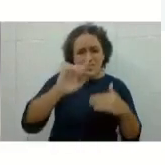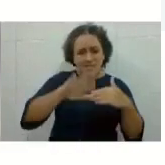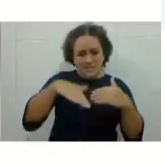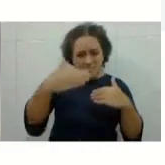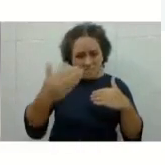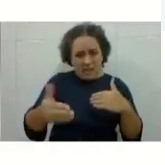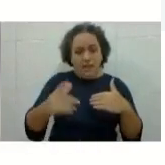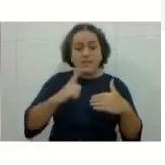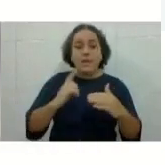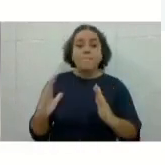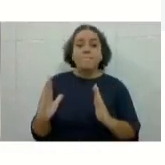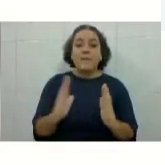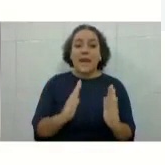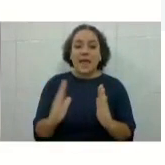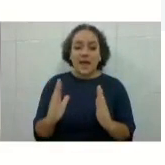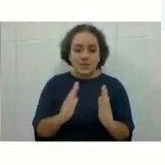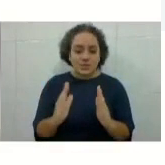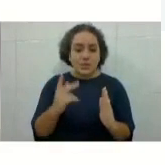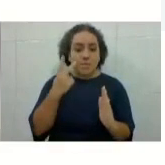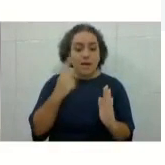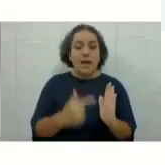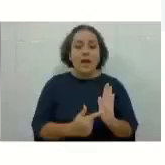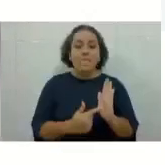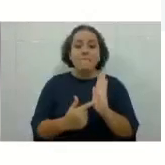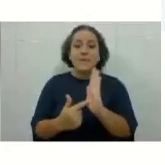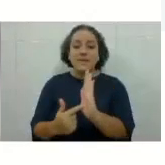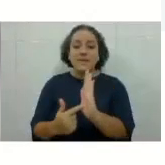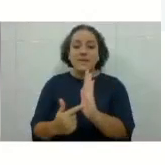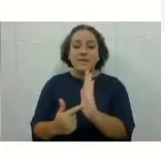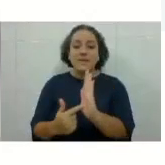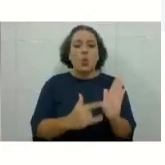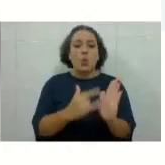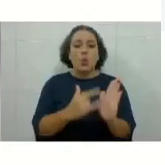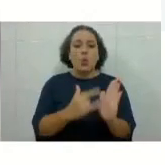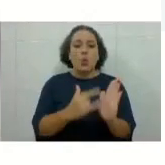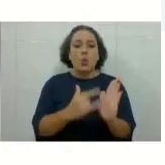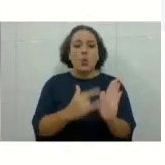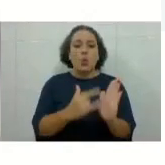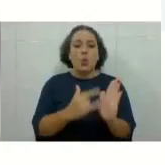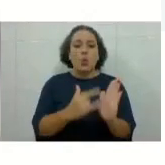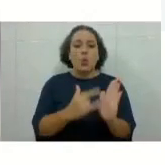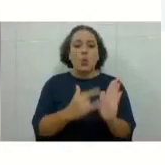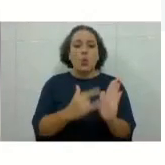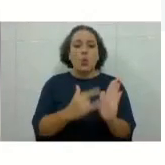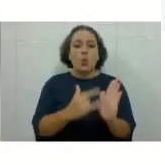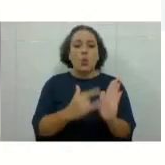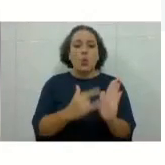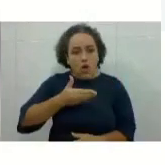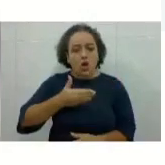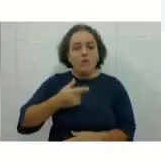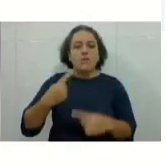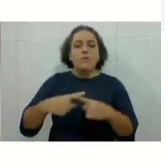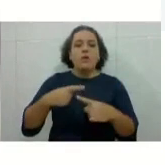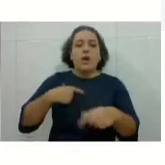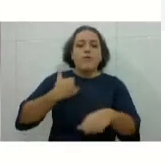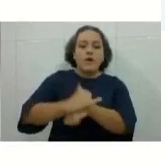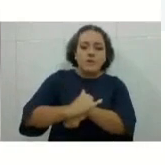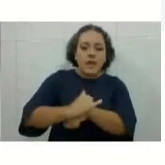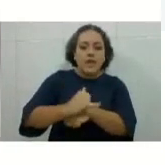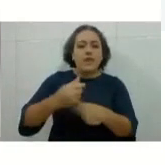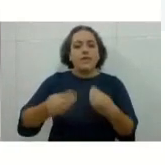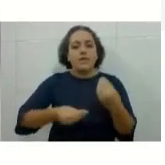para apresentar toda a documentação que comprova a sua ausência para a coordenadoria e também apresentar seu